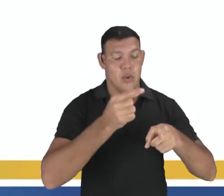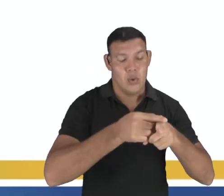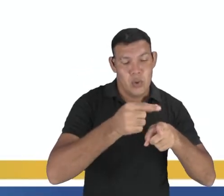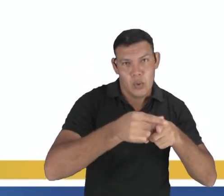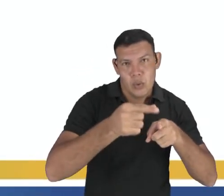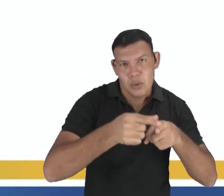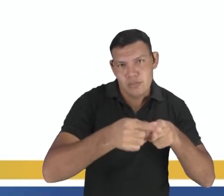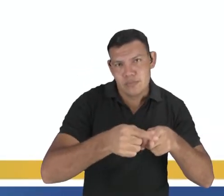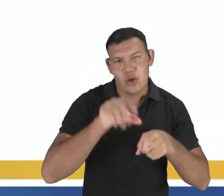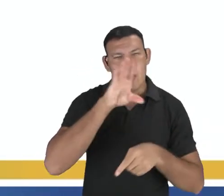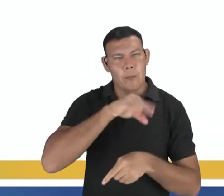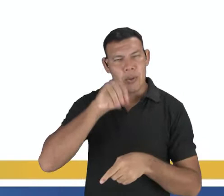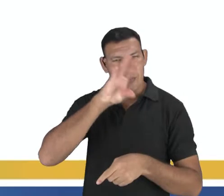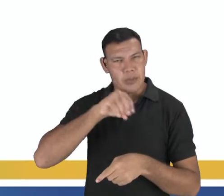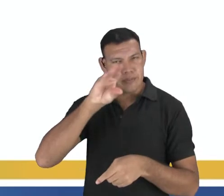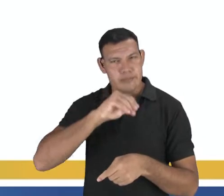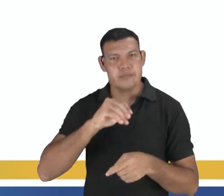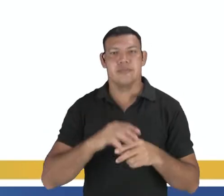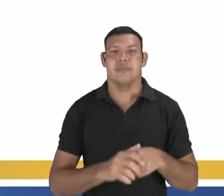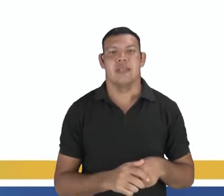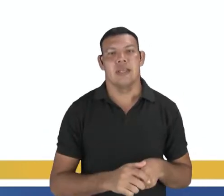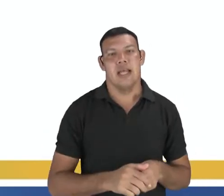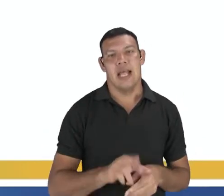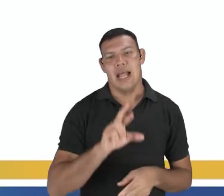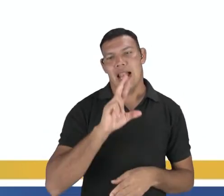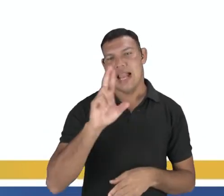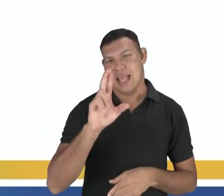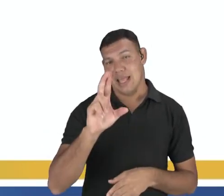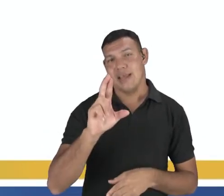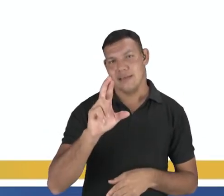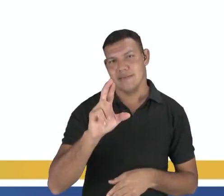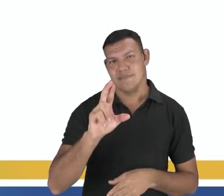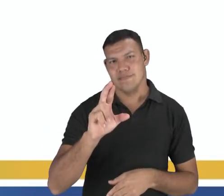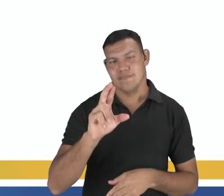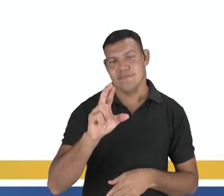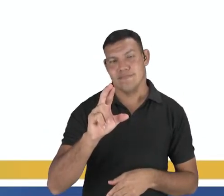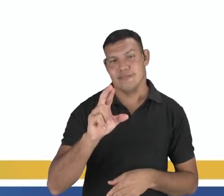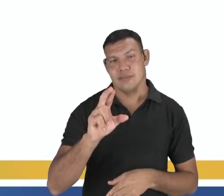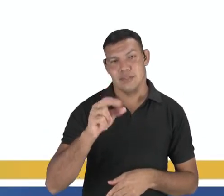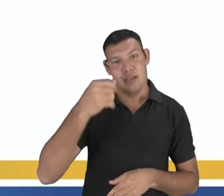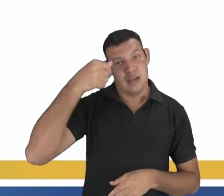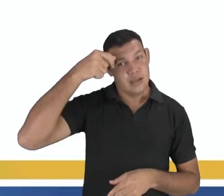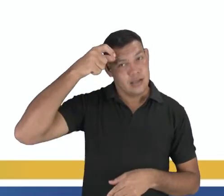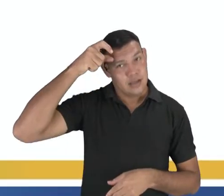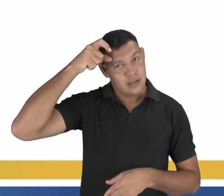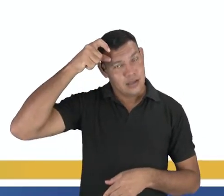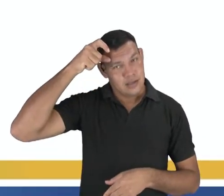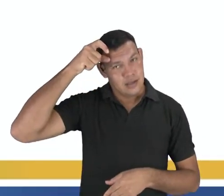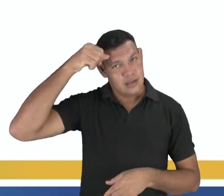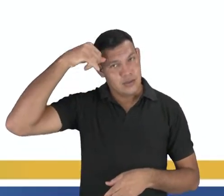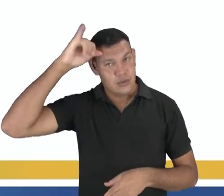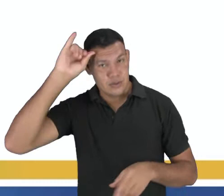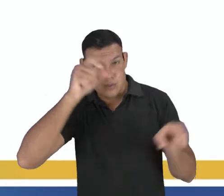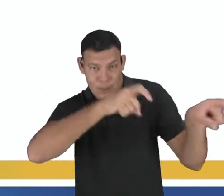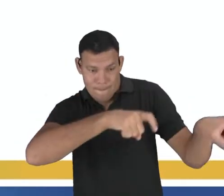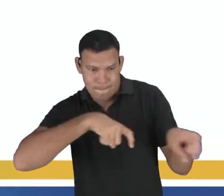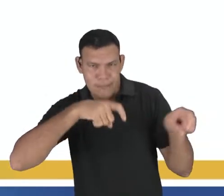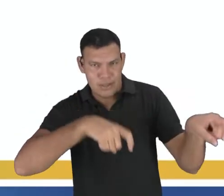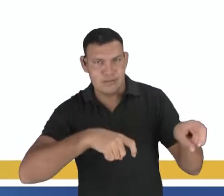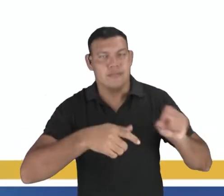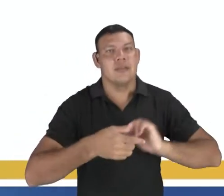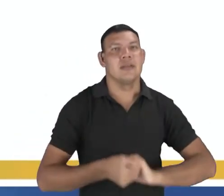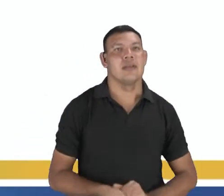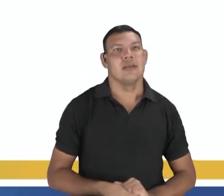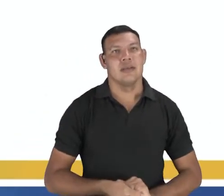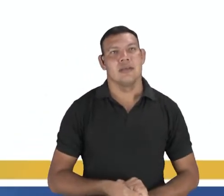sotaques. Por exemplo, o famoso R do caipira, dos paulistas, quando diz porta, porteiro, portão,